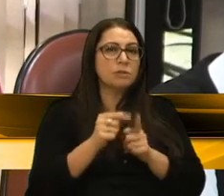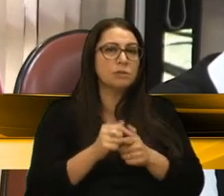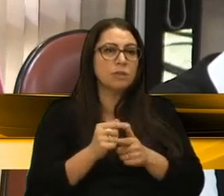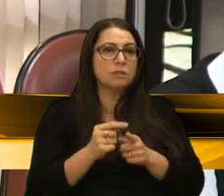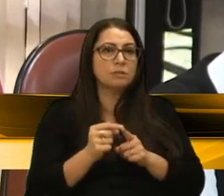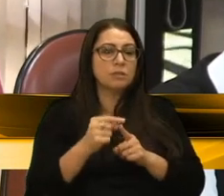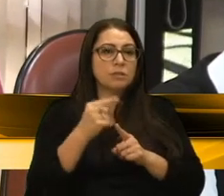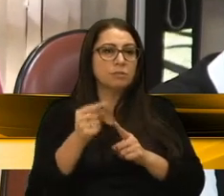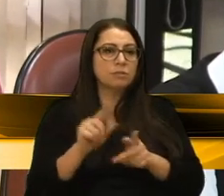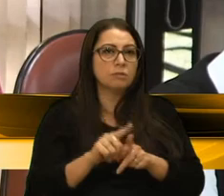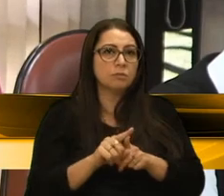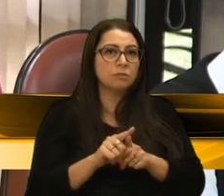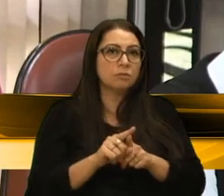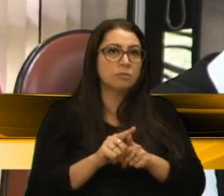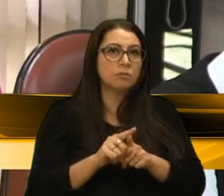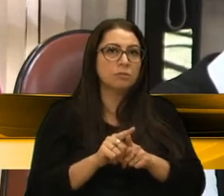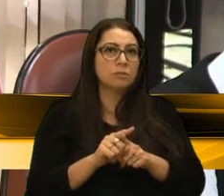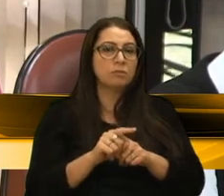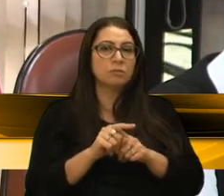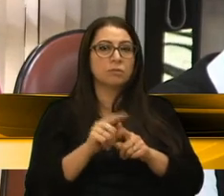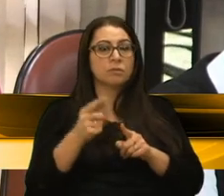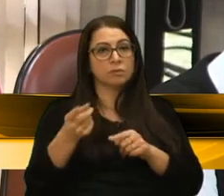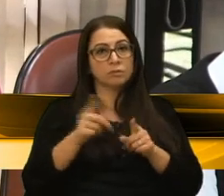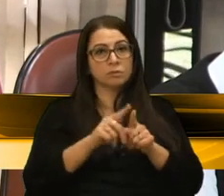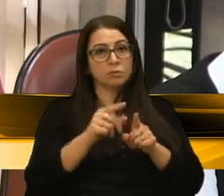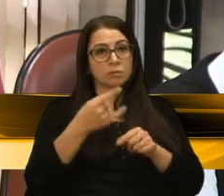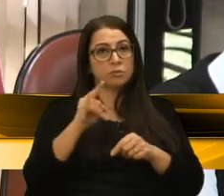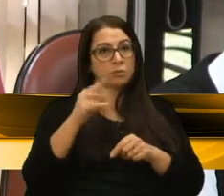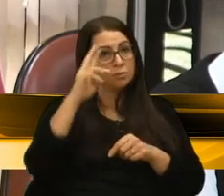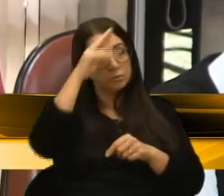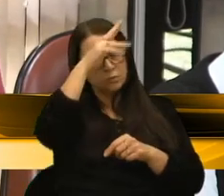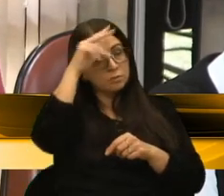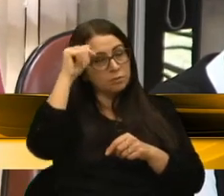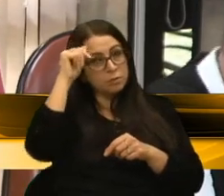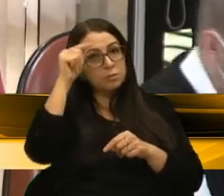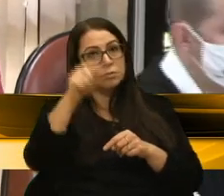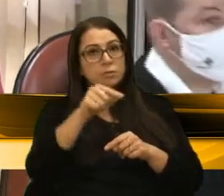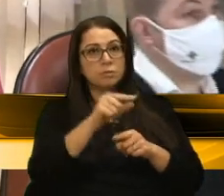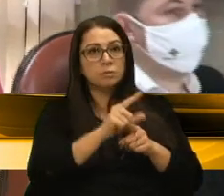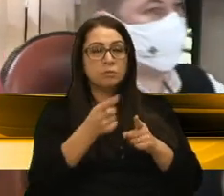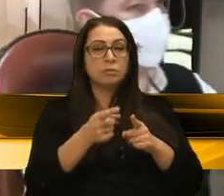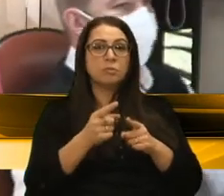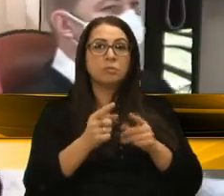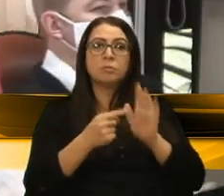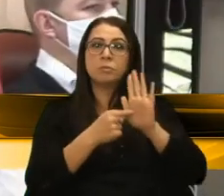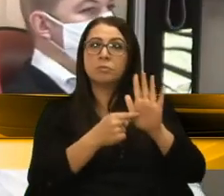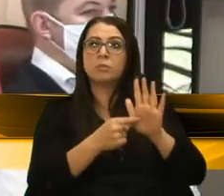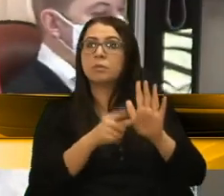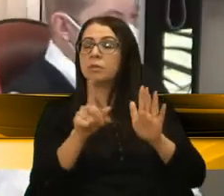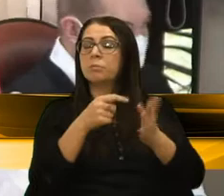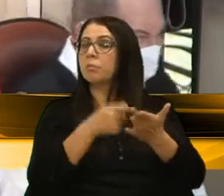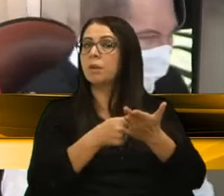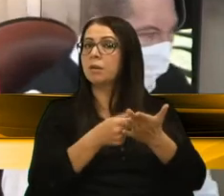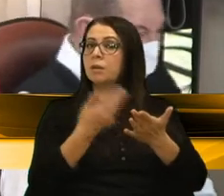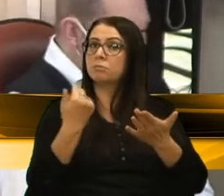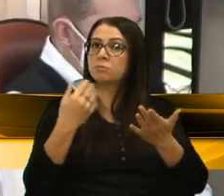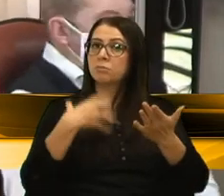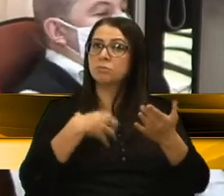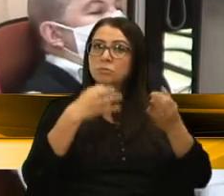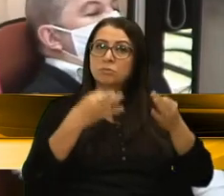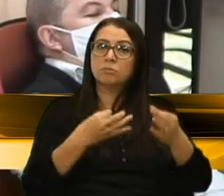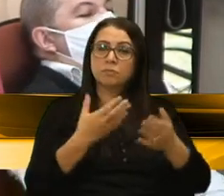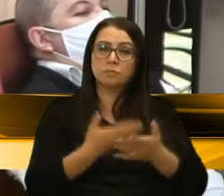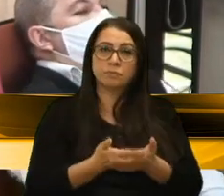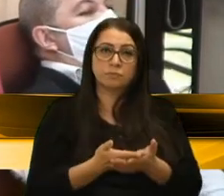porque os executivos, os últimos prefeitos, pedalaram essa conta para frente e não pagaram na forma como deveria pagar.